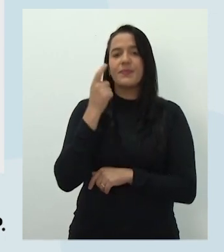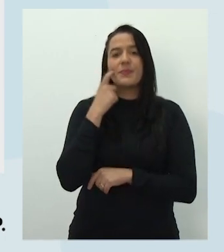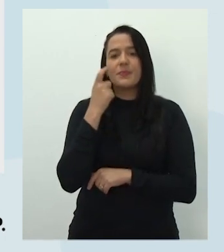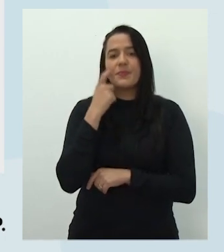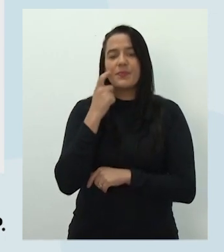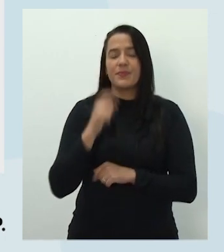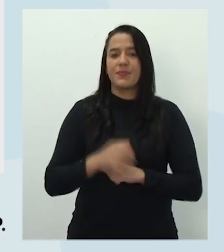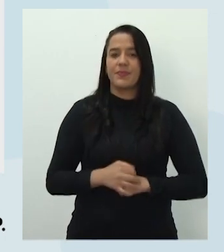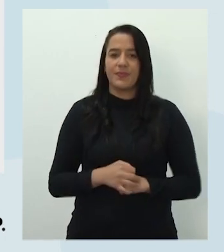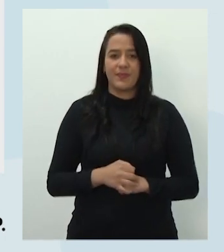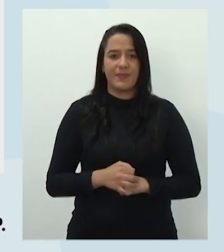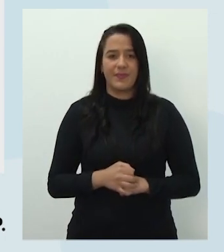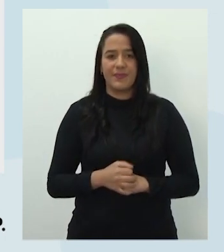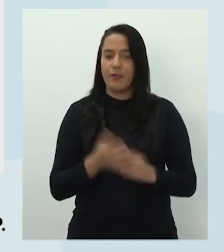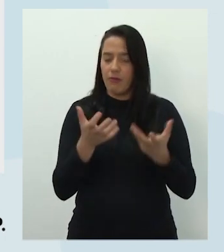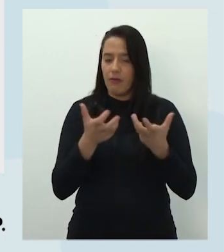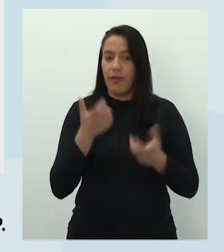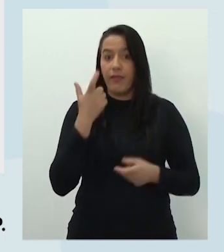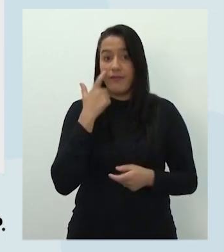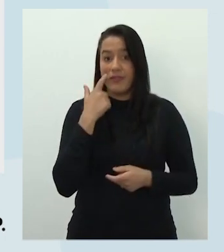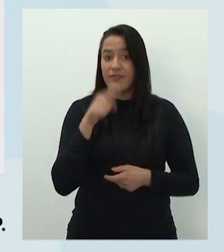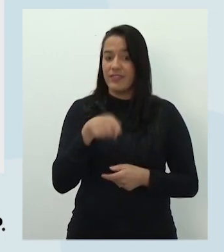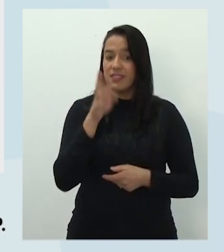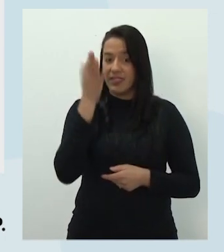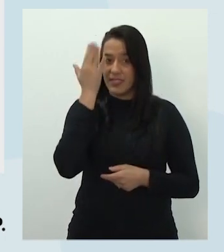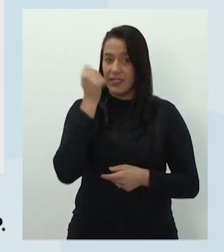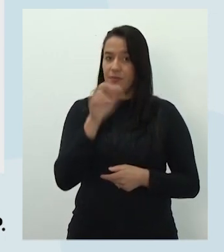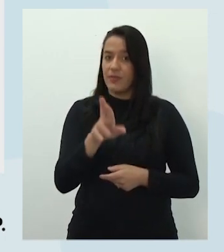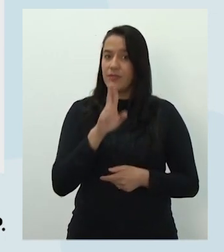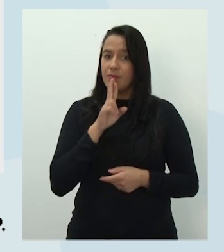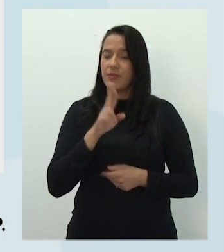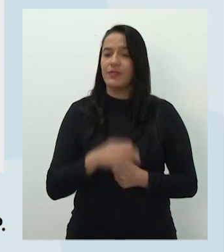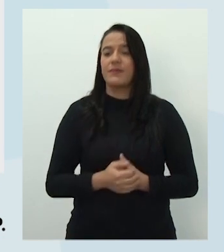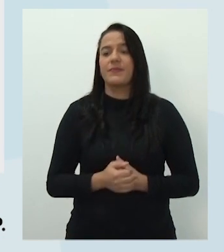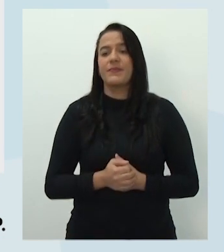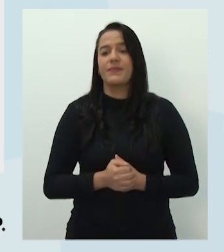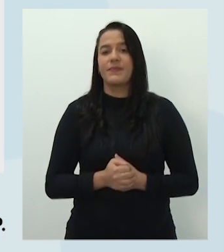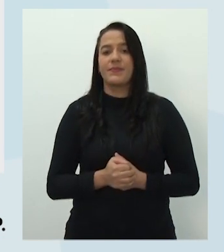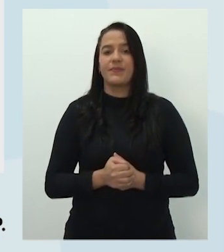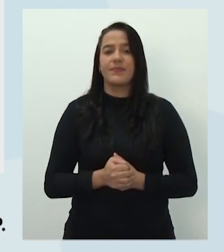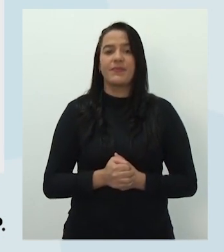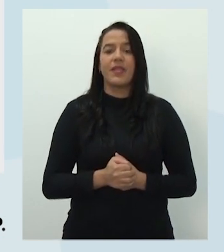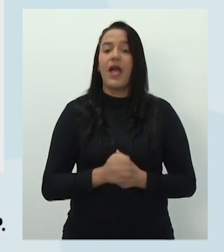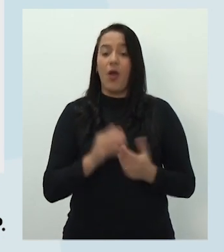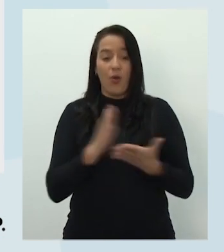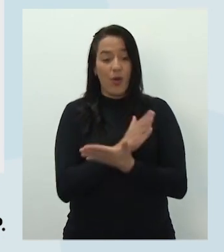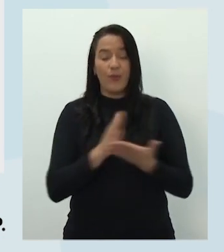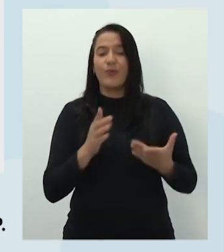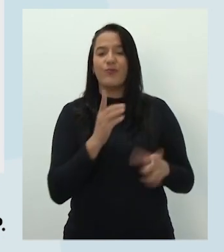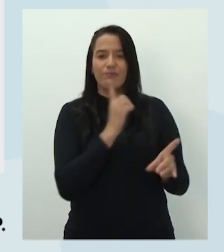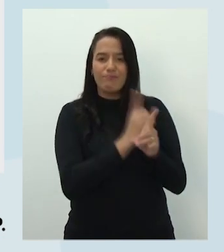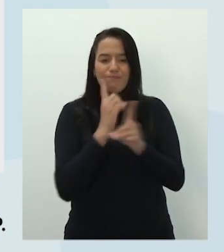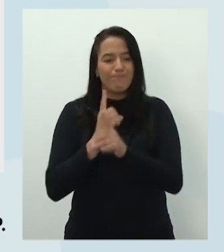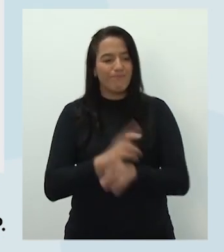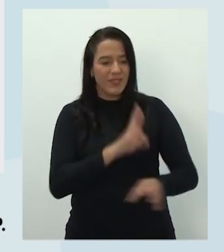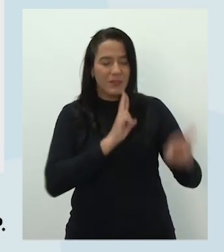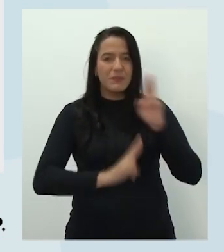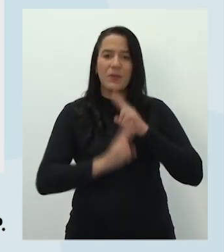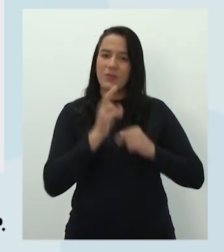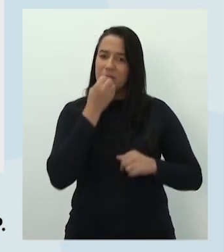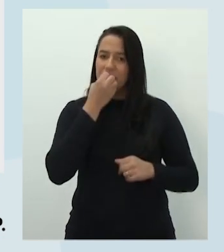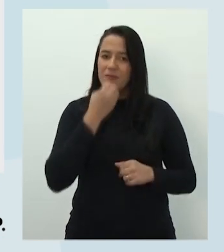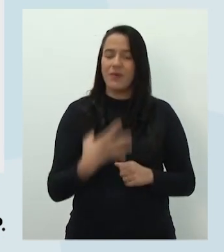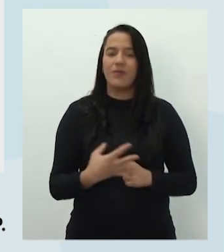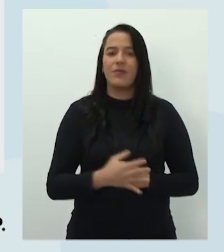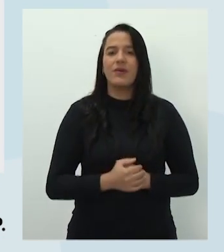sabem responder o que é. Ó, já tem aqui. Já tem aqui falando o que é gênero. O André está dizendo que gêneros são